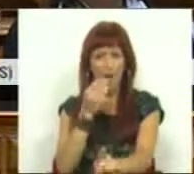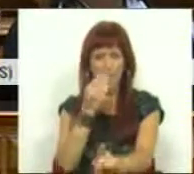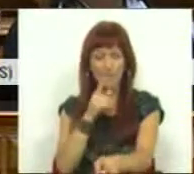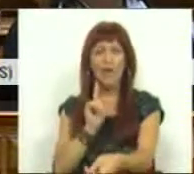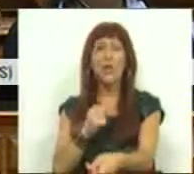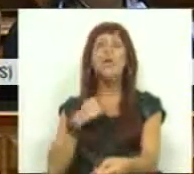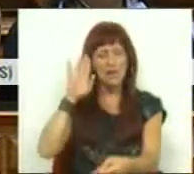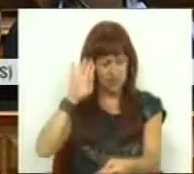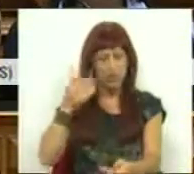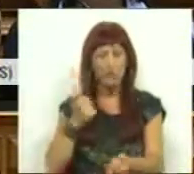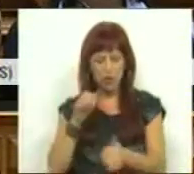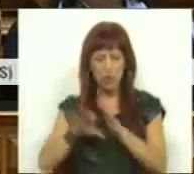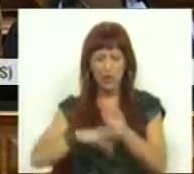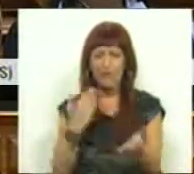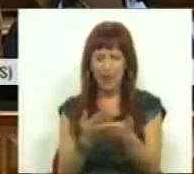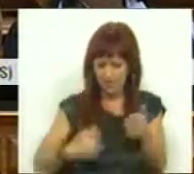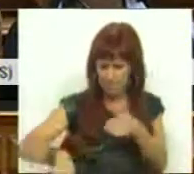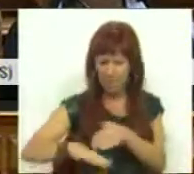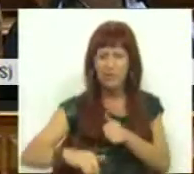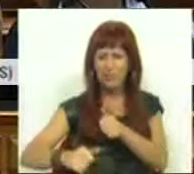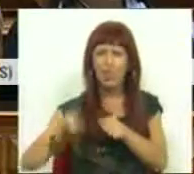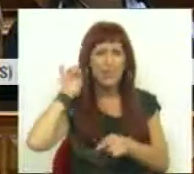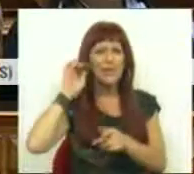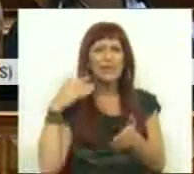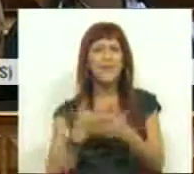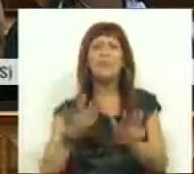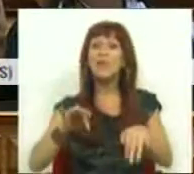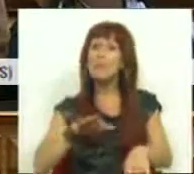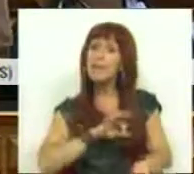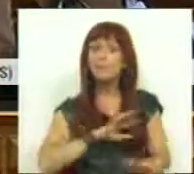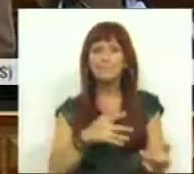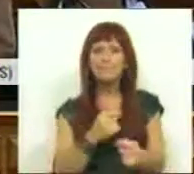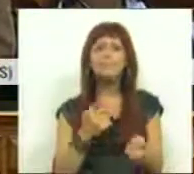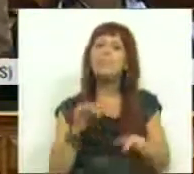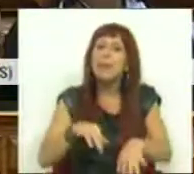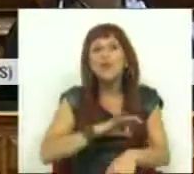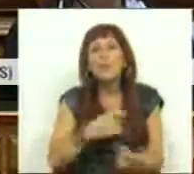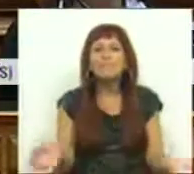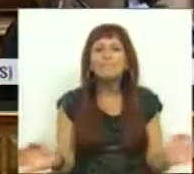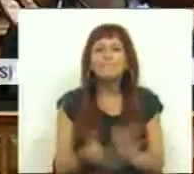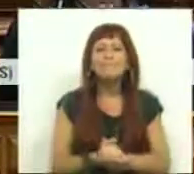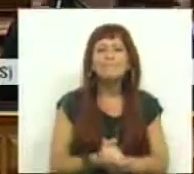eu julgo que nós estaremos em condições de dar passos bastante significativos no combate à obesidade. Terminei, Sr. Presidente. E, Sr. Presidente.